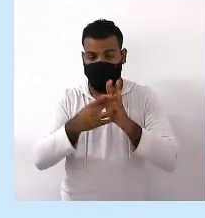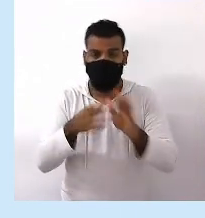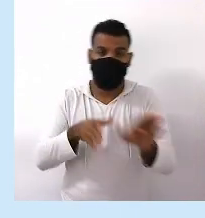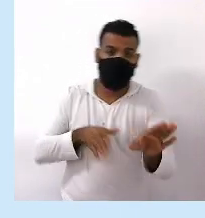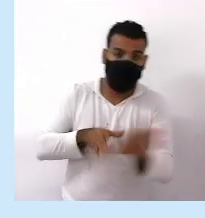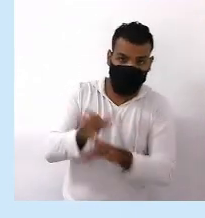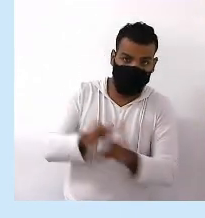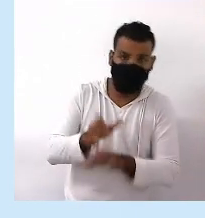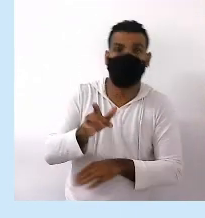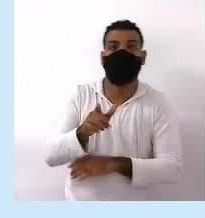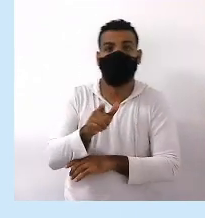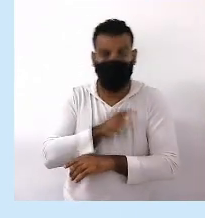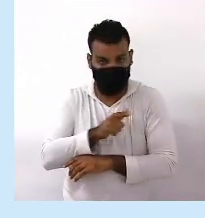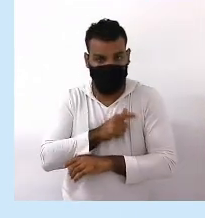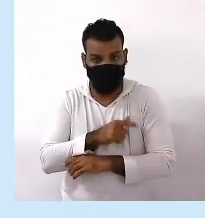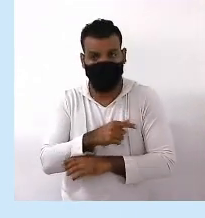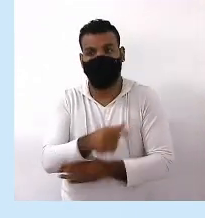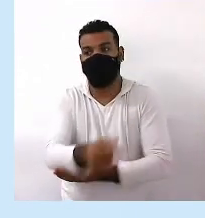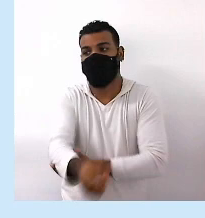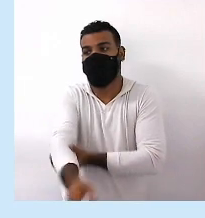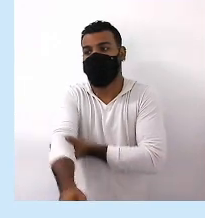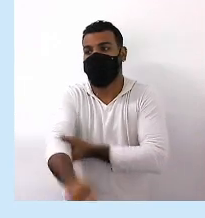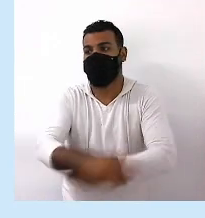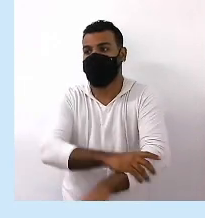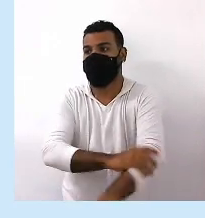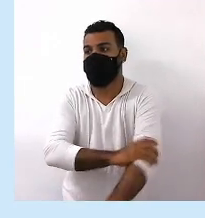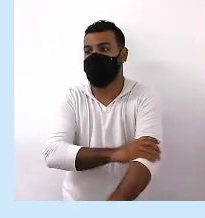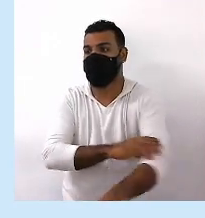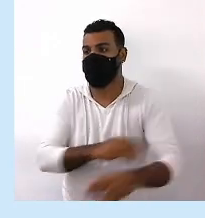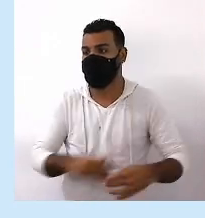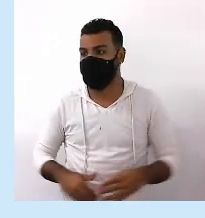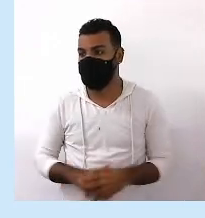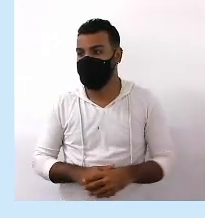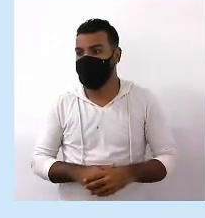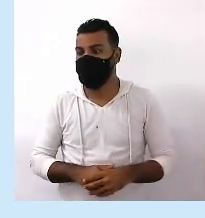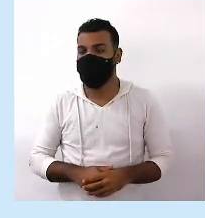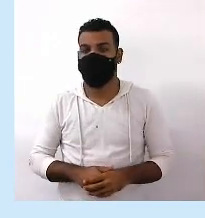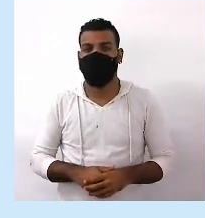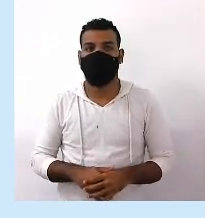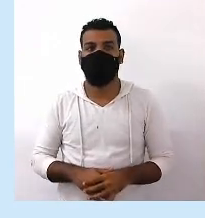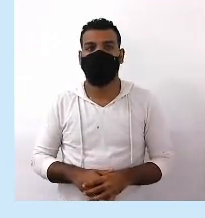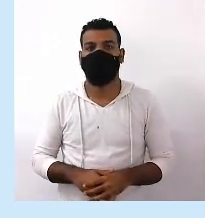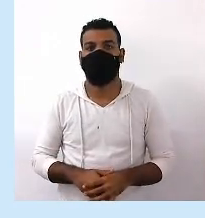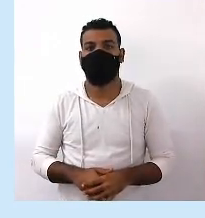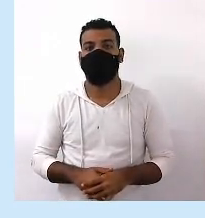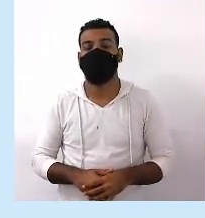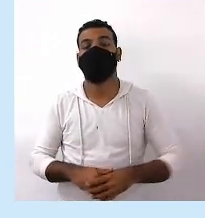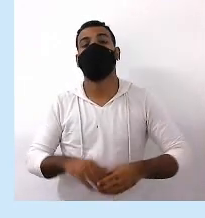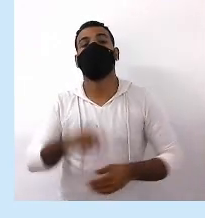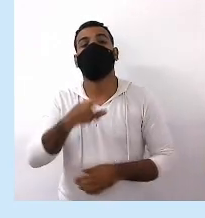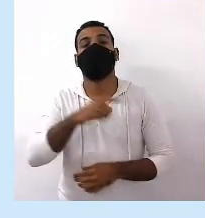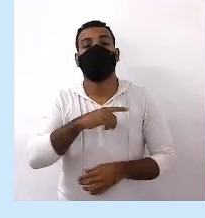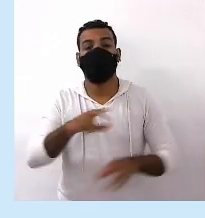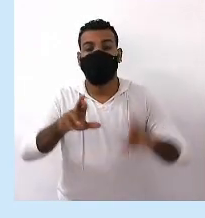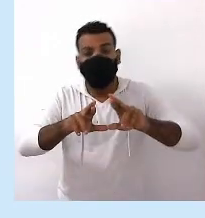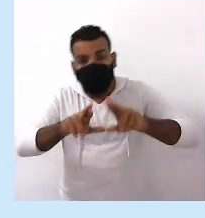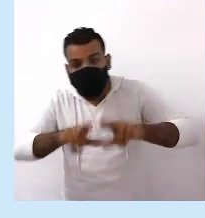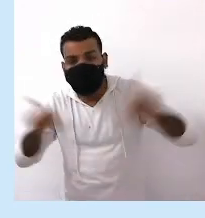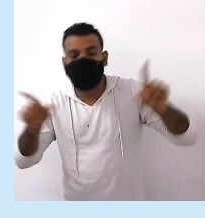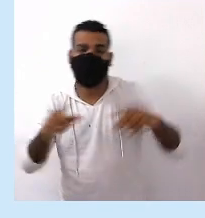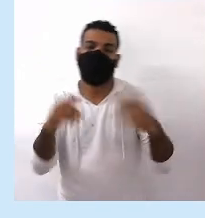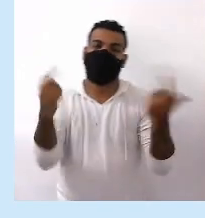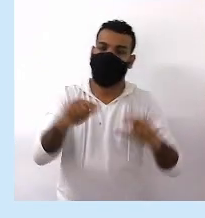E se orienta É uma ordem Claro Observe aqui O infinitivo Ele não é tão diferente Do imperativo